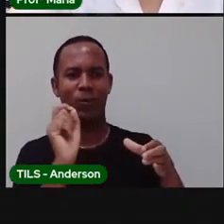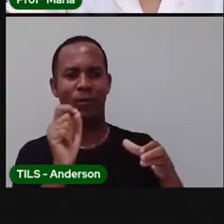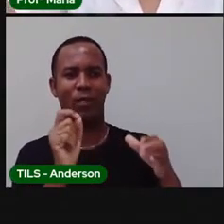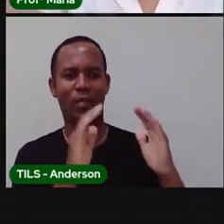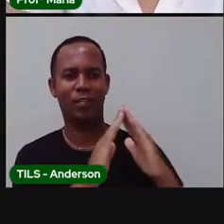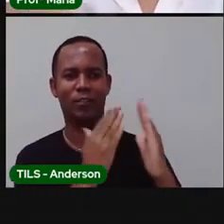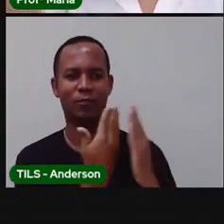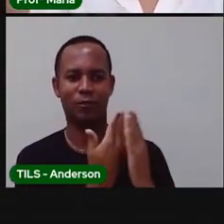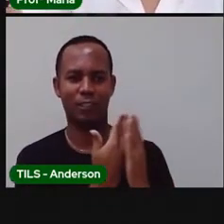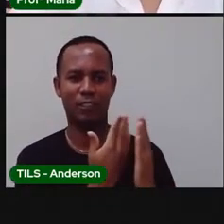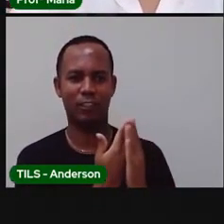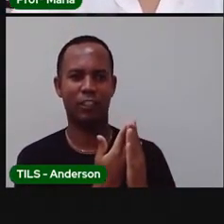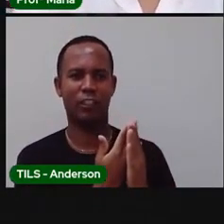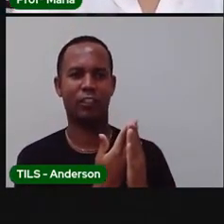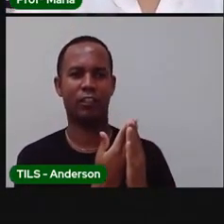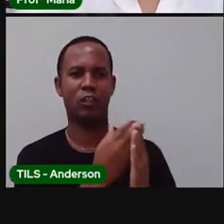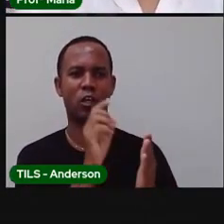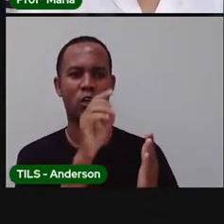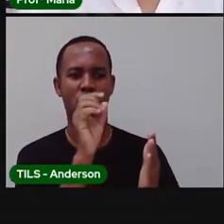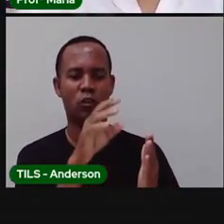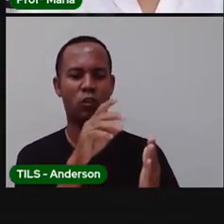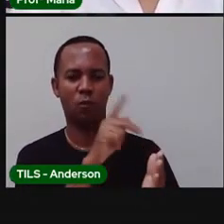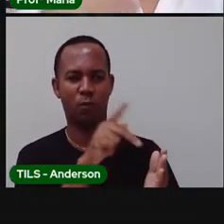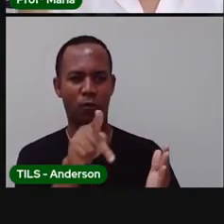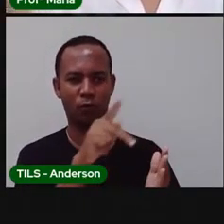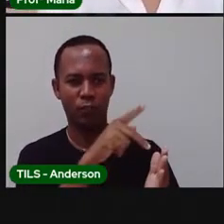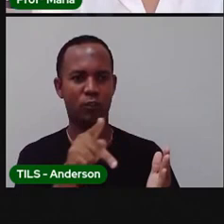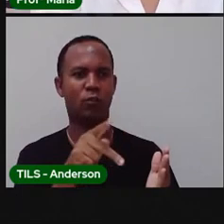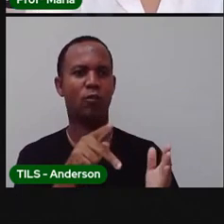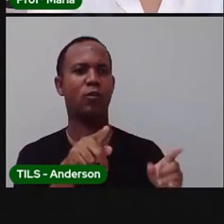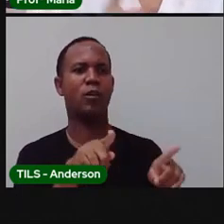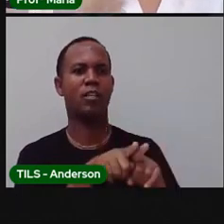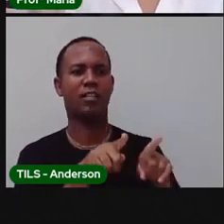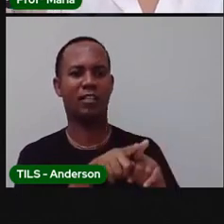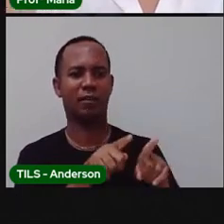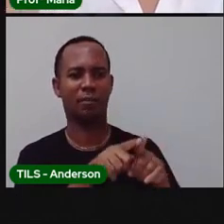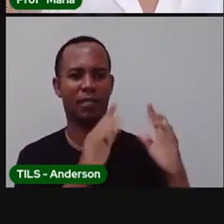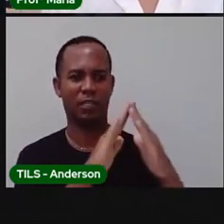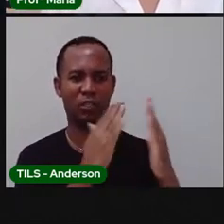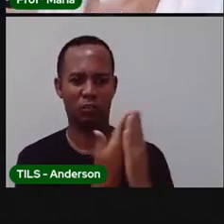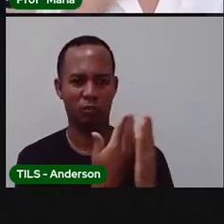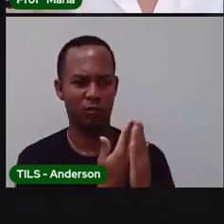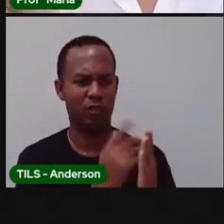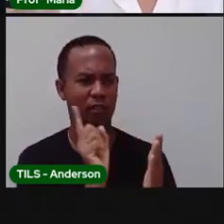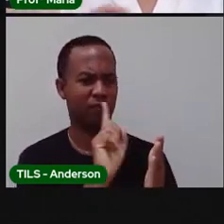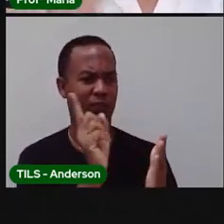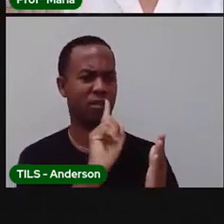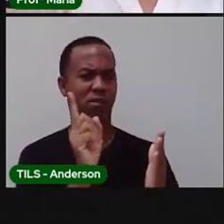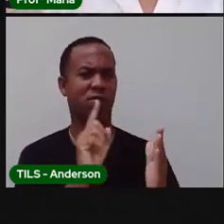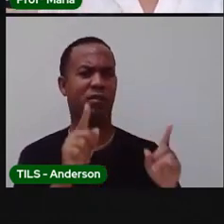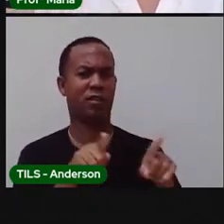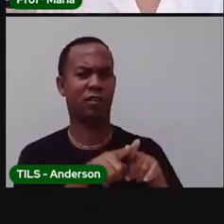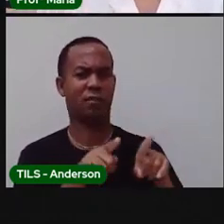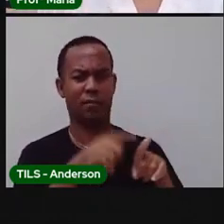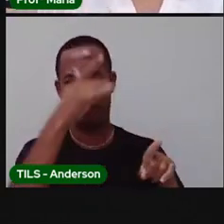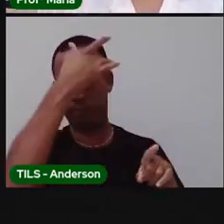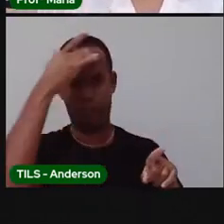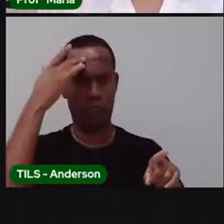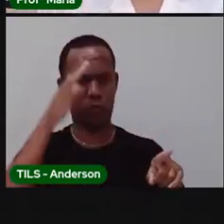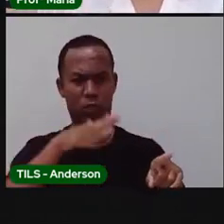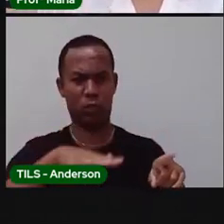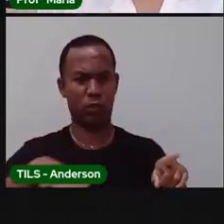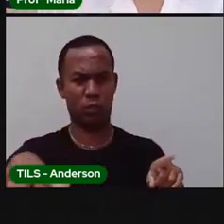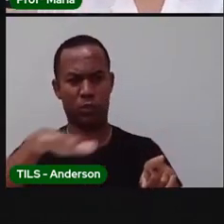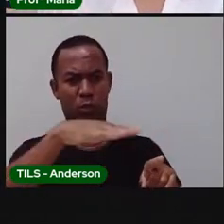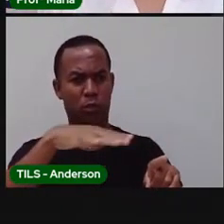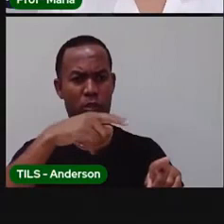o aluno, não é só o professor que faz a escola. A comunidade, as pessoas que moram em volta, também fazem